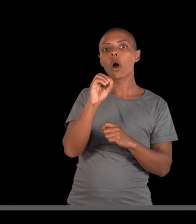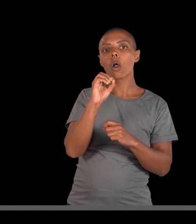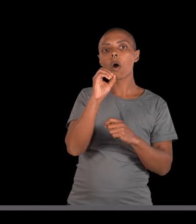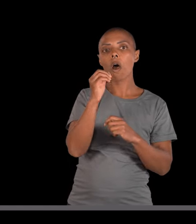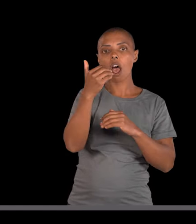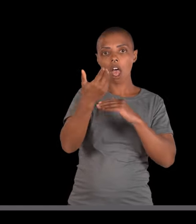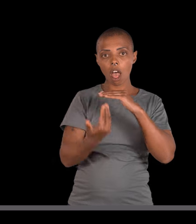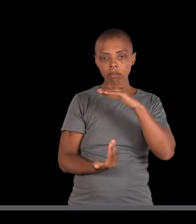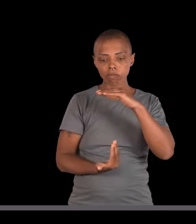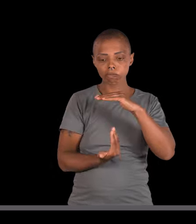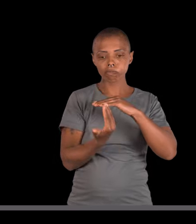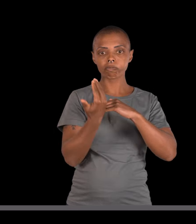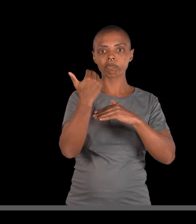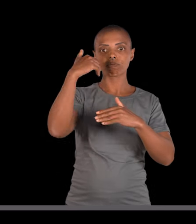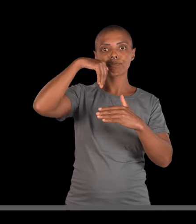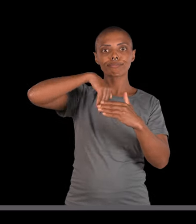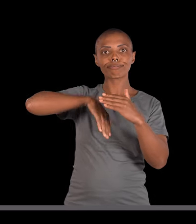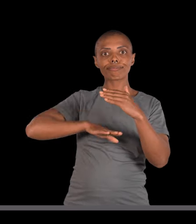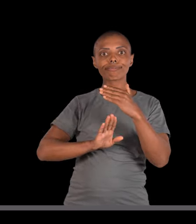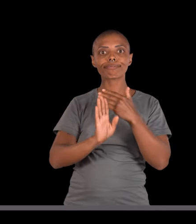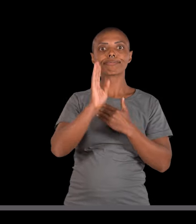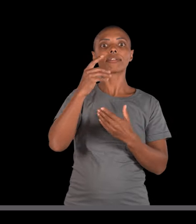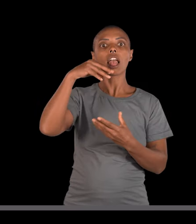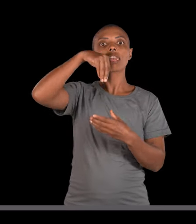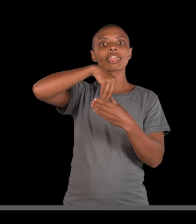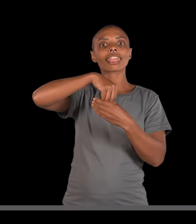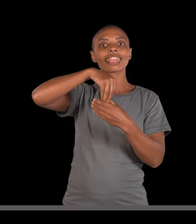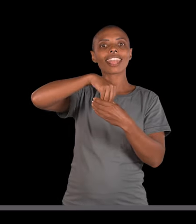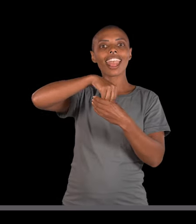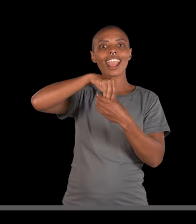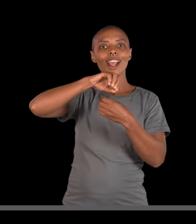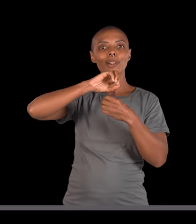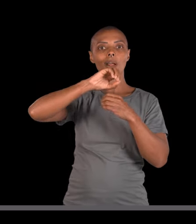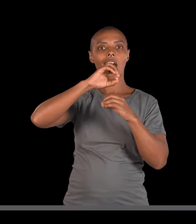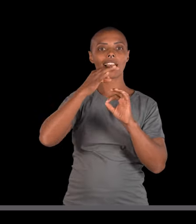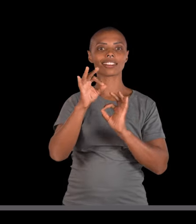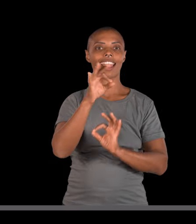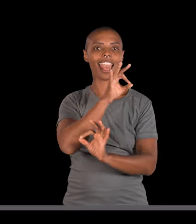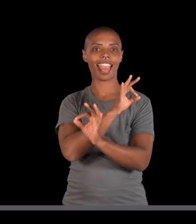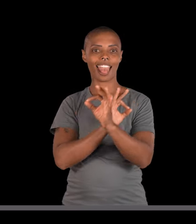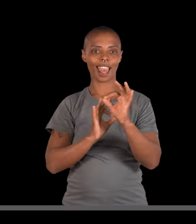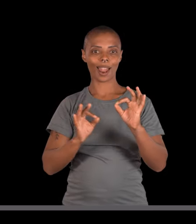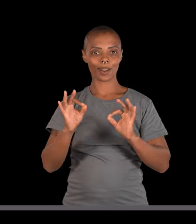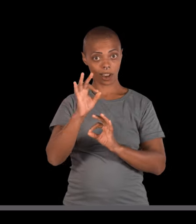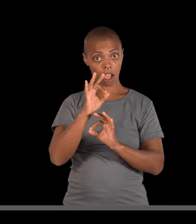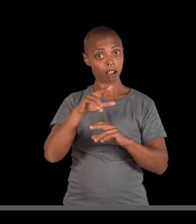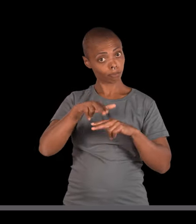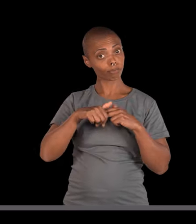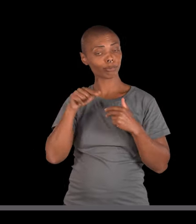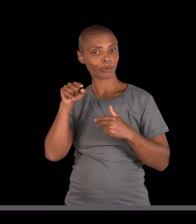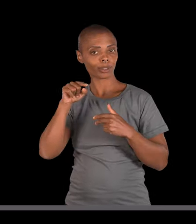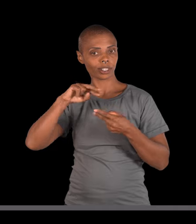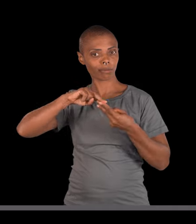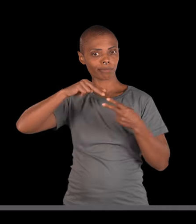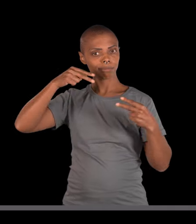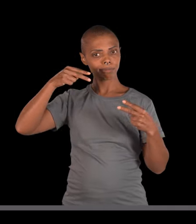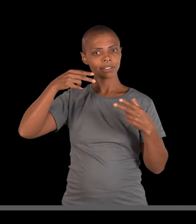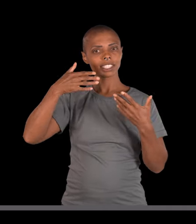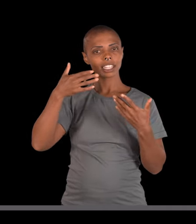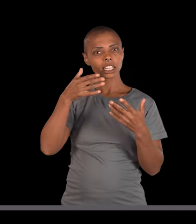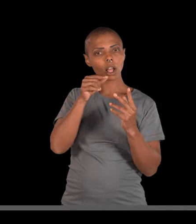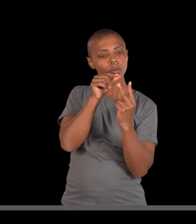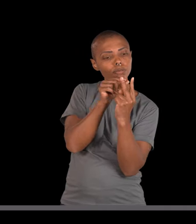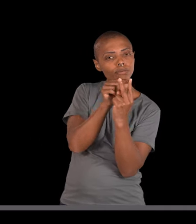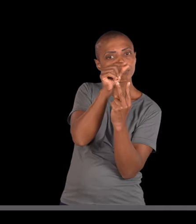entrar e sair da célula. É para isso que esse gene serve. Então, o